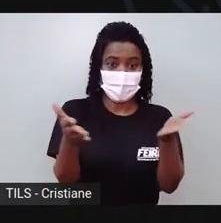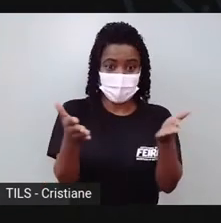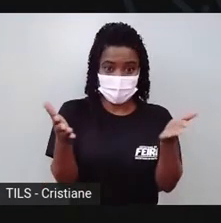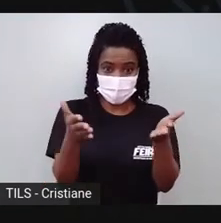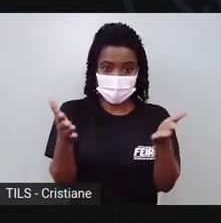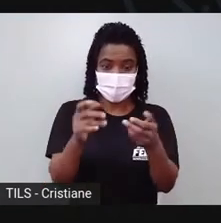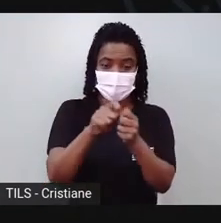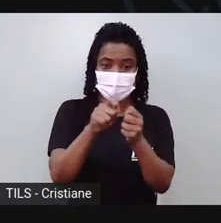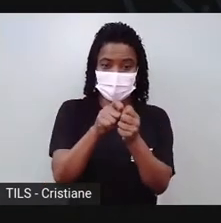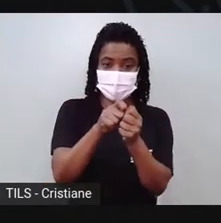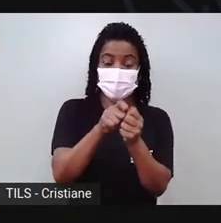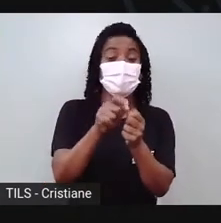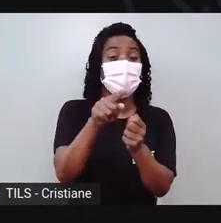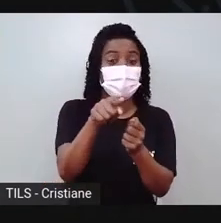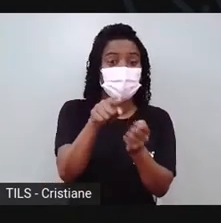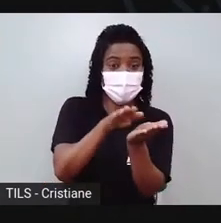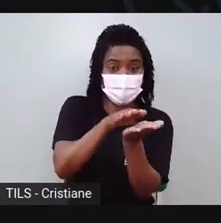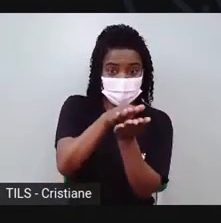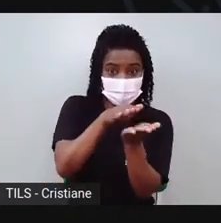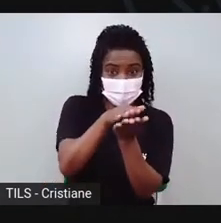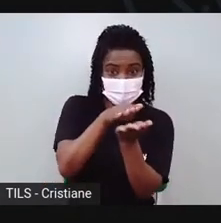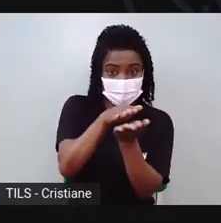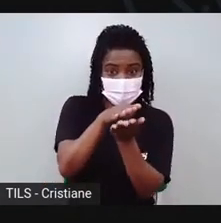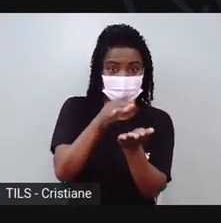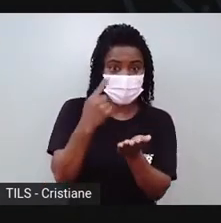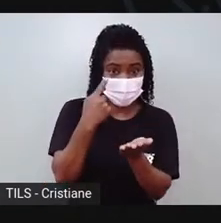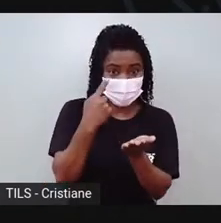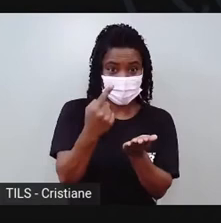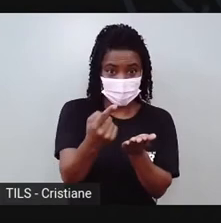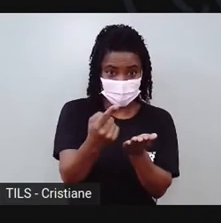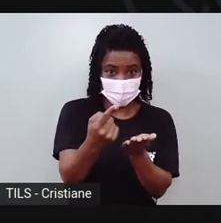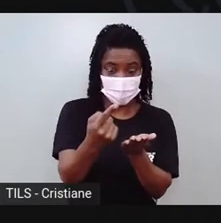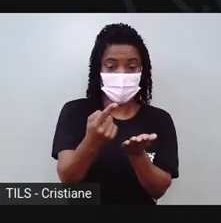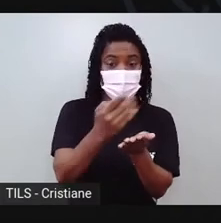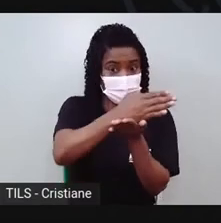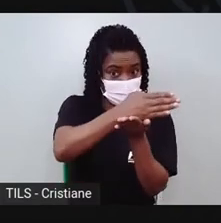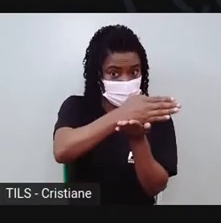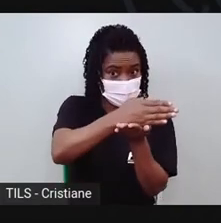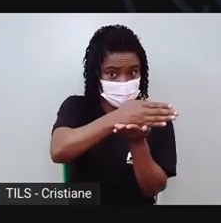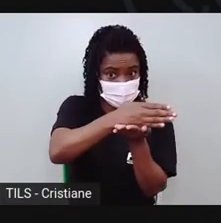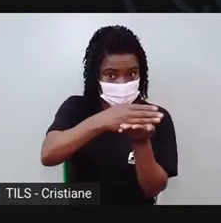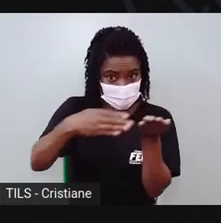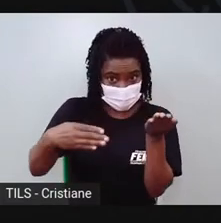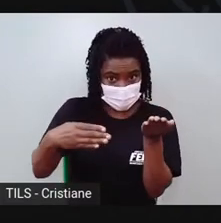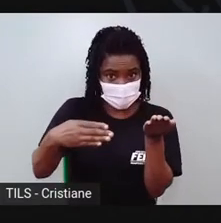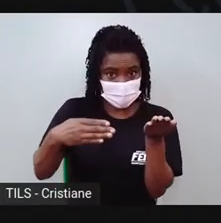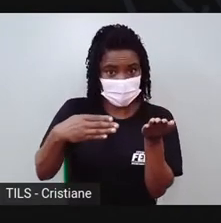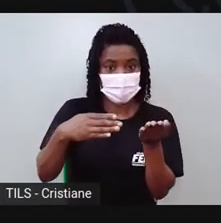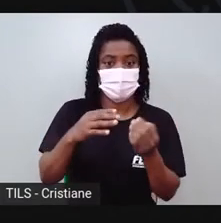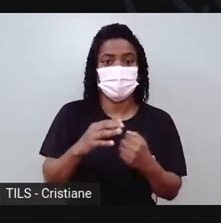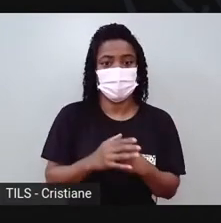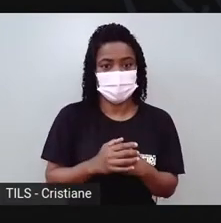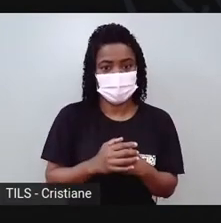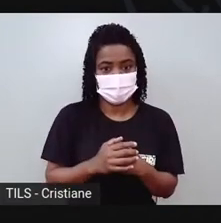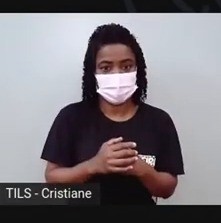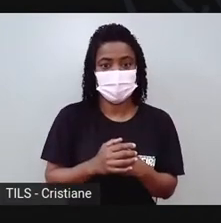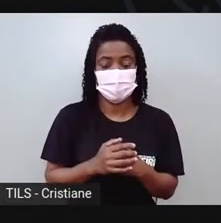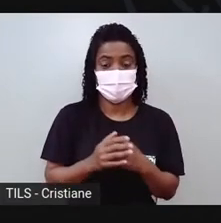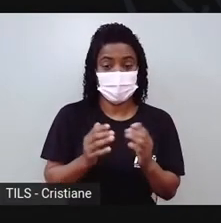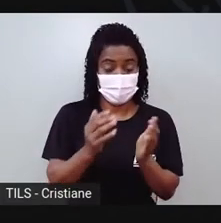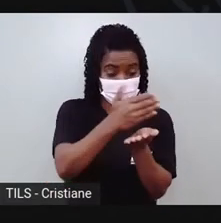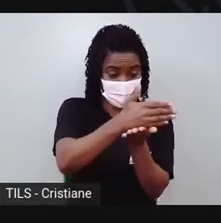um compridinho assim, e vamos dividir. Uma menorzinha pra cabeça,